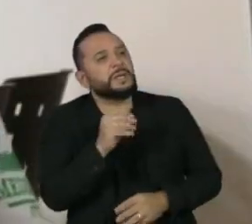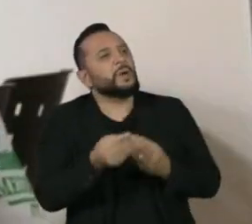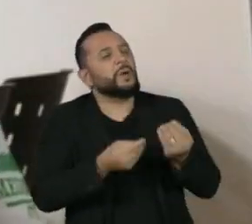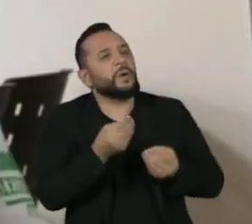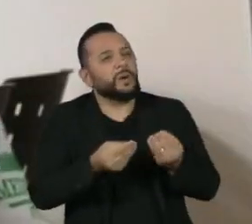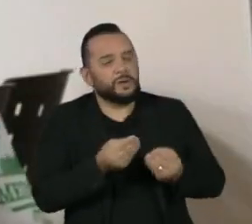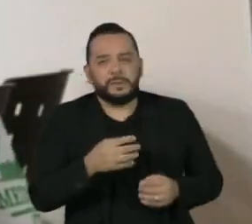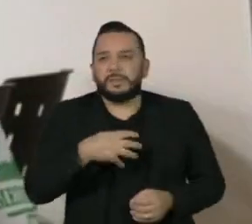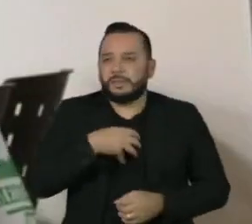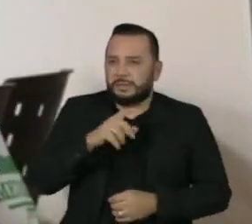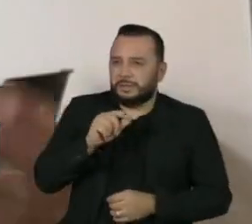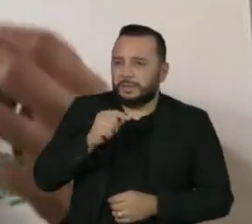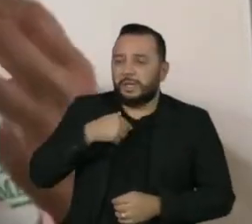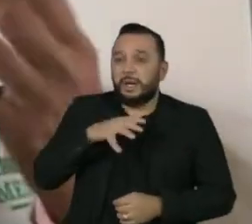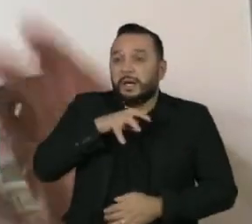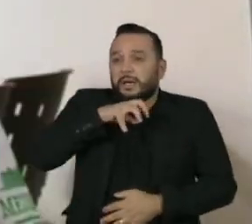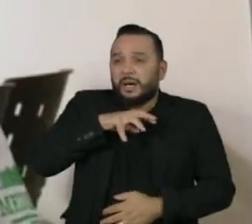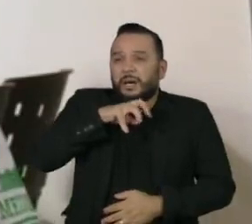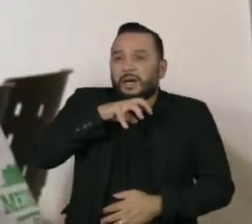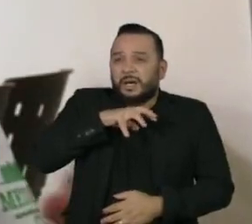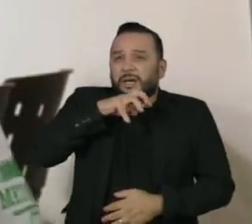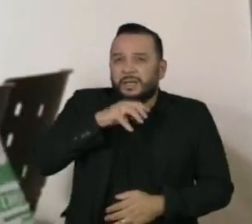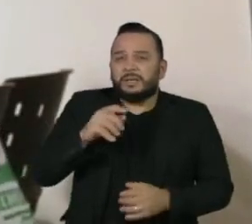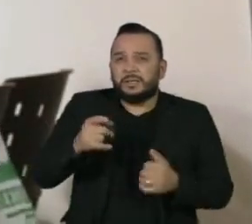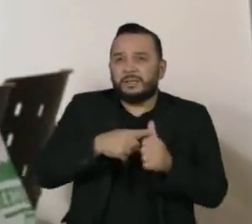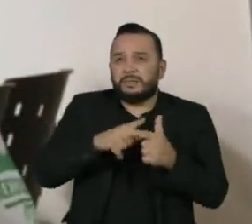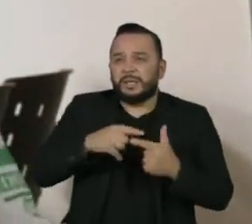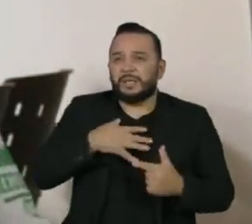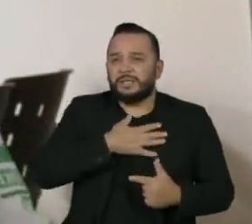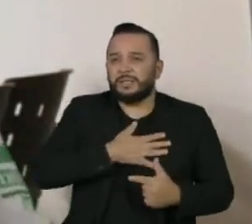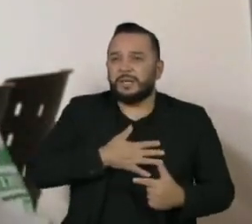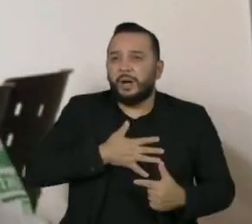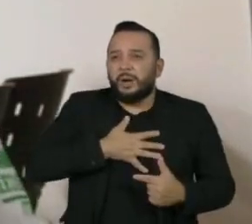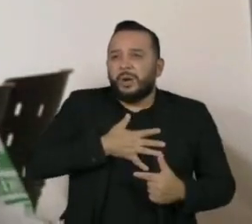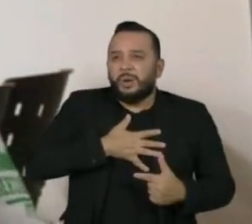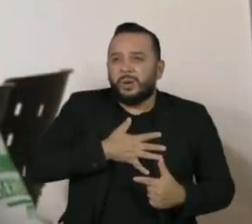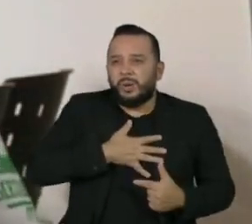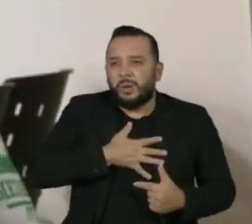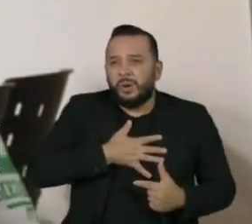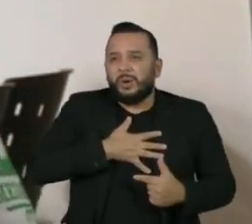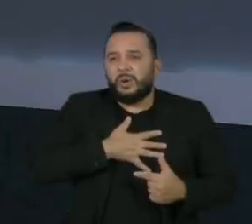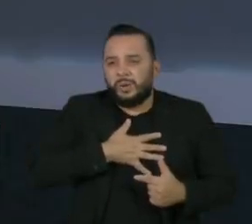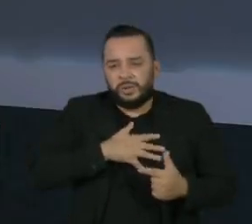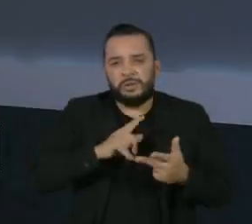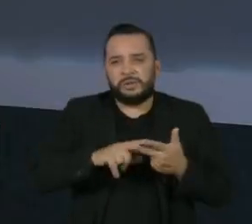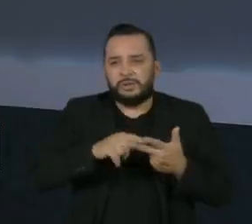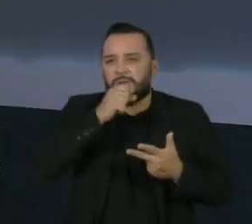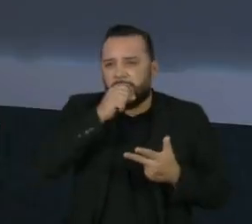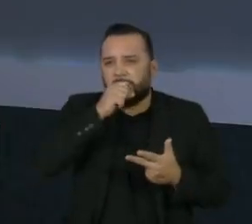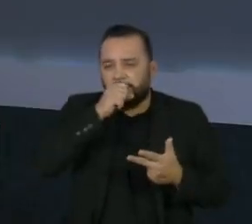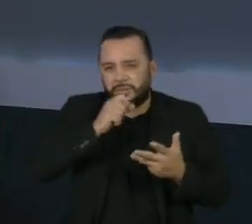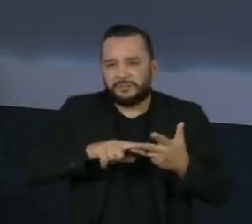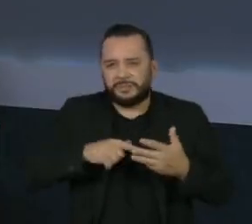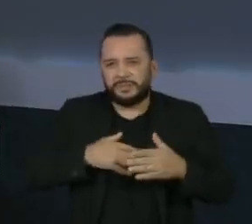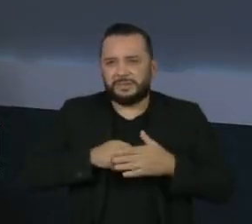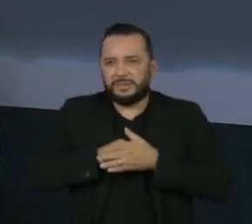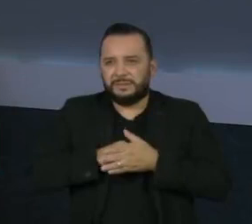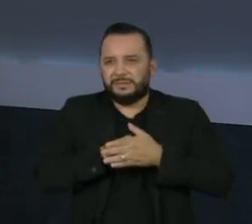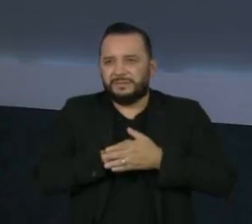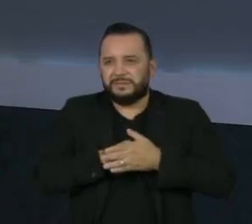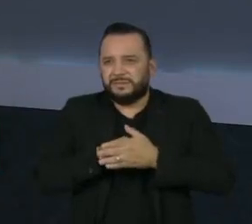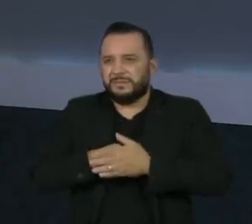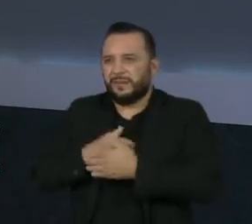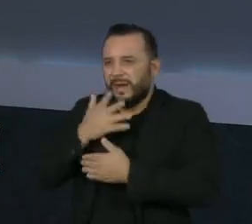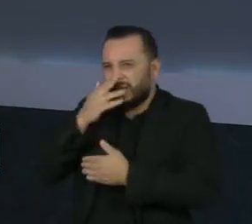sintomas são sintomas de falta de ar, a sibilância, o chiado, a tosse e a opressão torácica. E com a proximidade dos